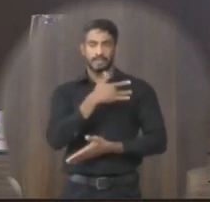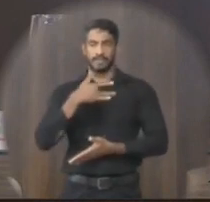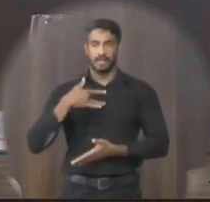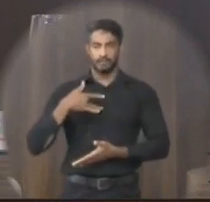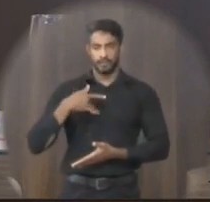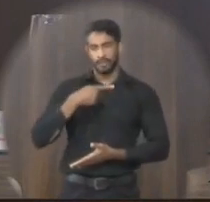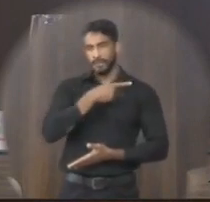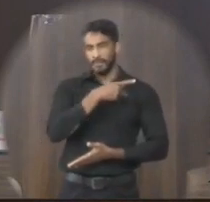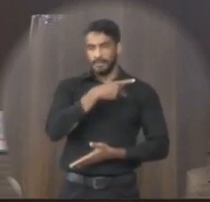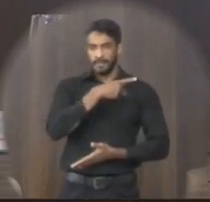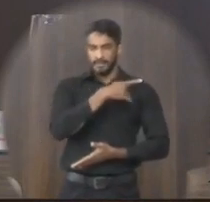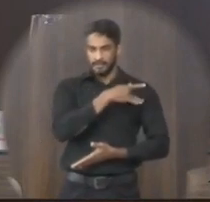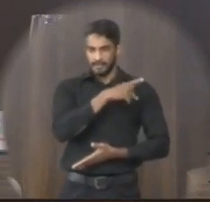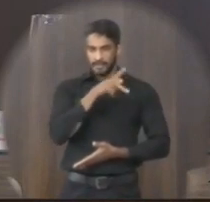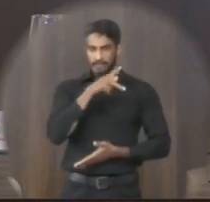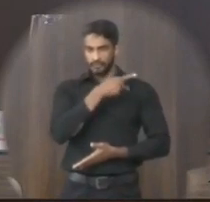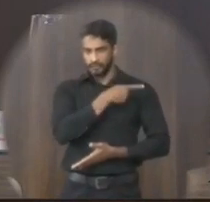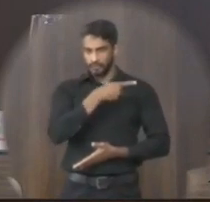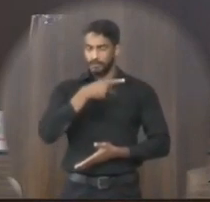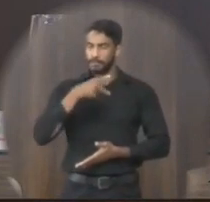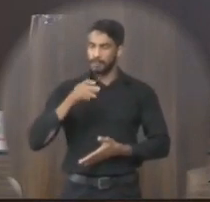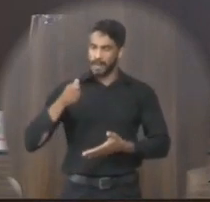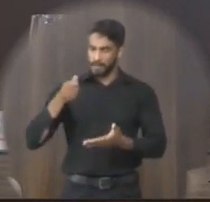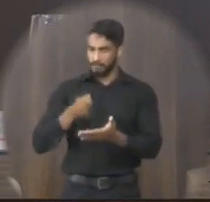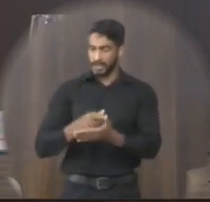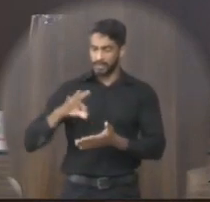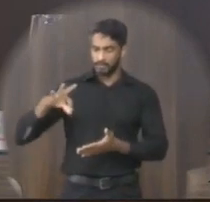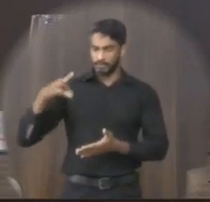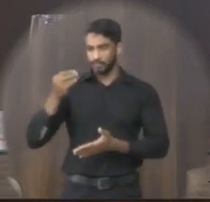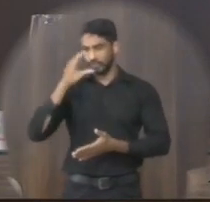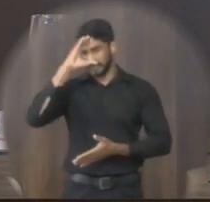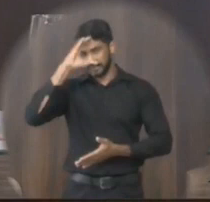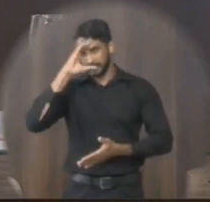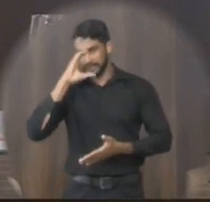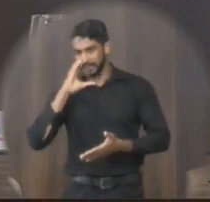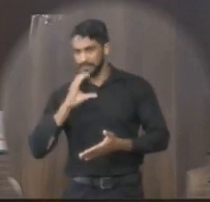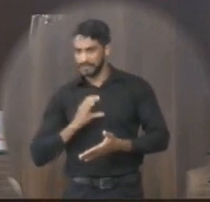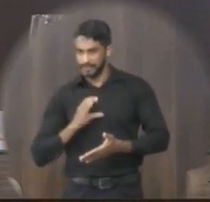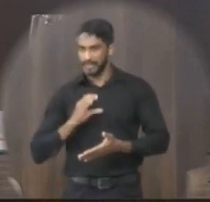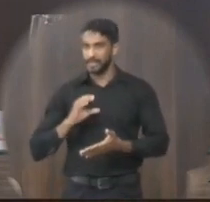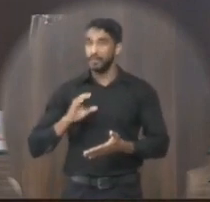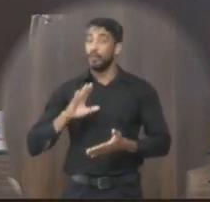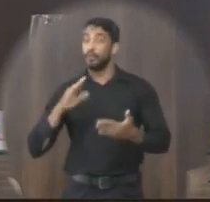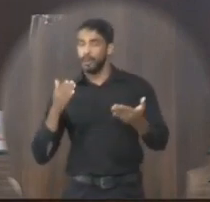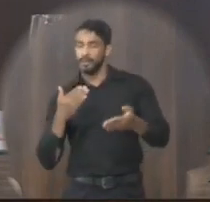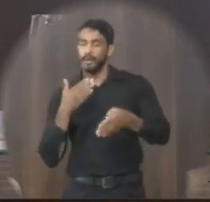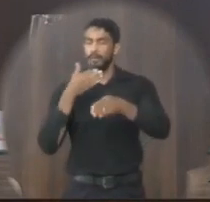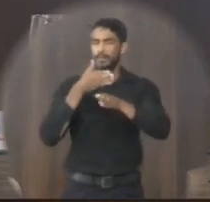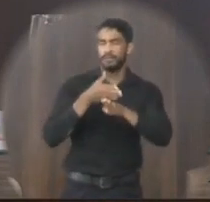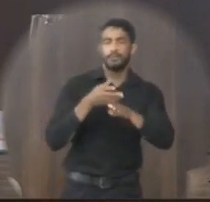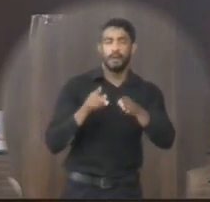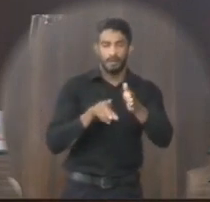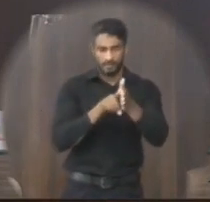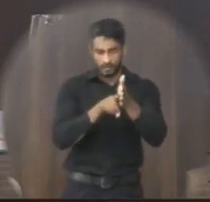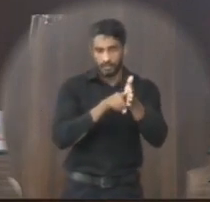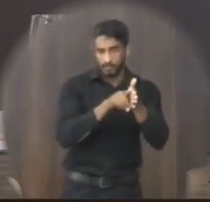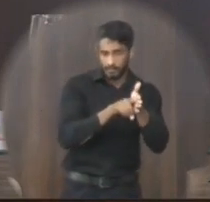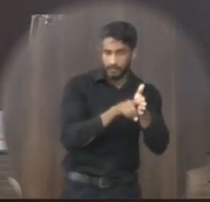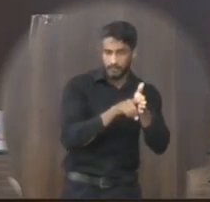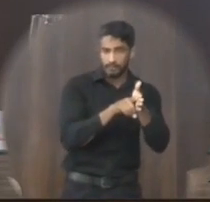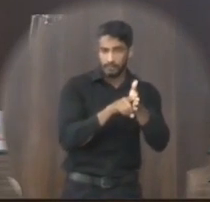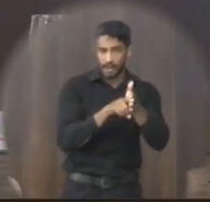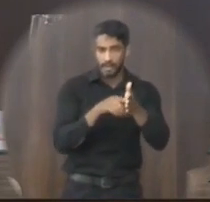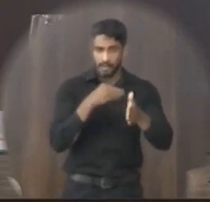é paga por todos os cidadãos então quando um paciente procura por um atendimento na unidade pública de saúde